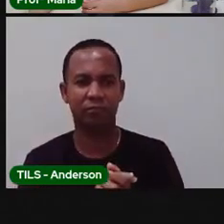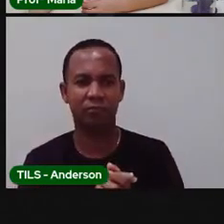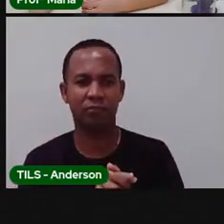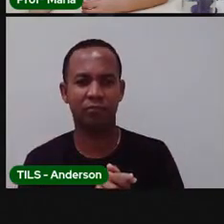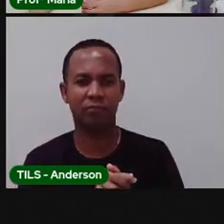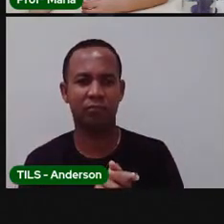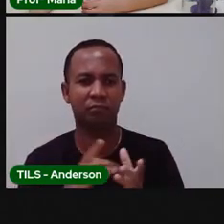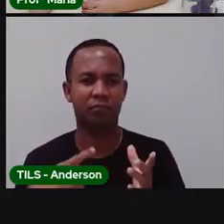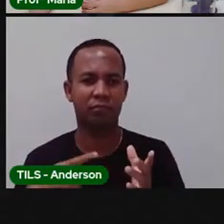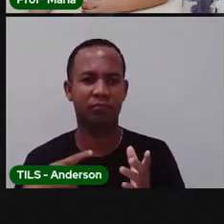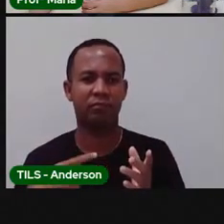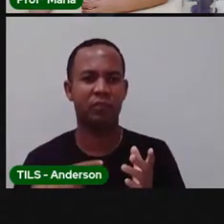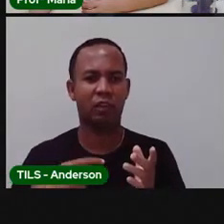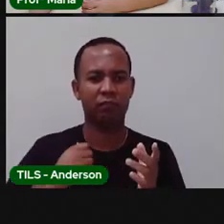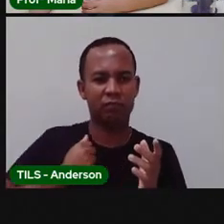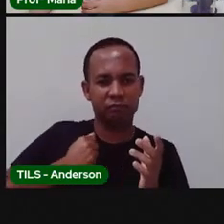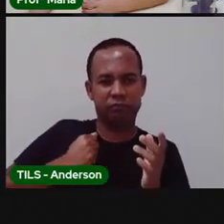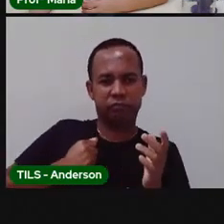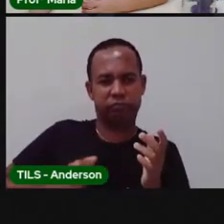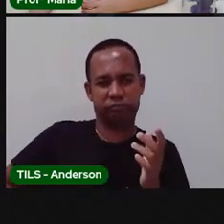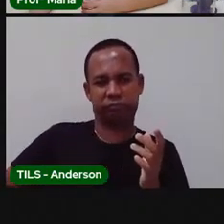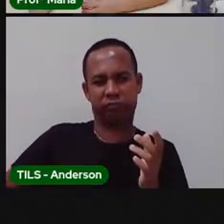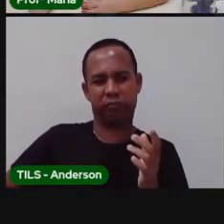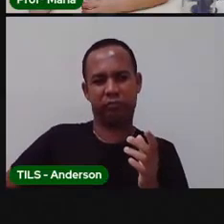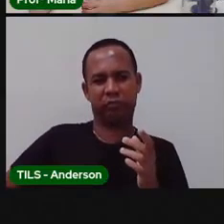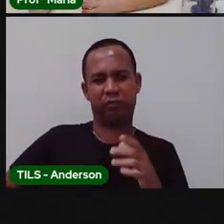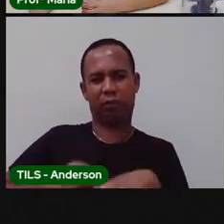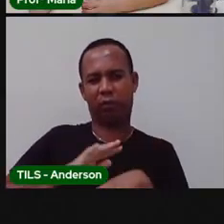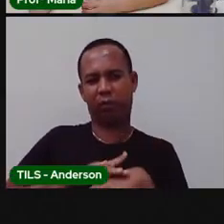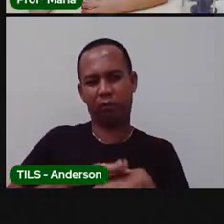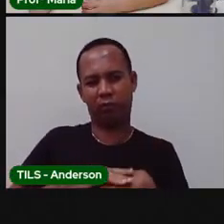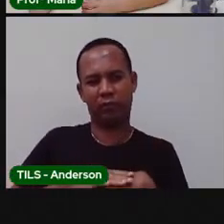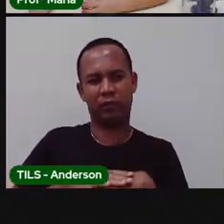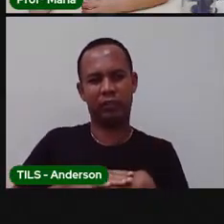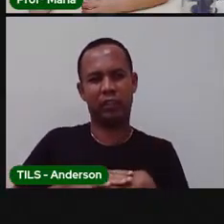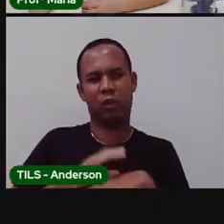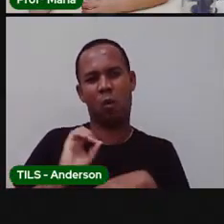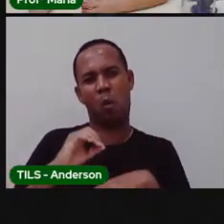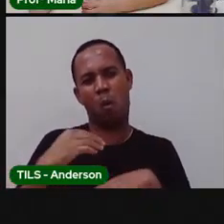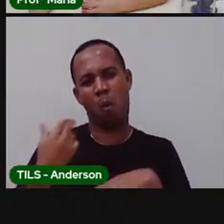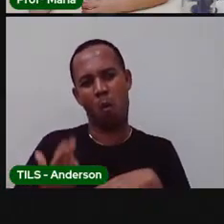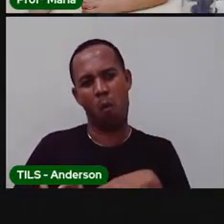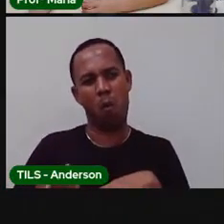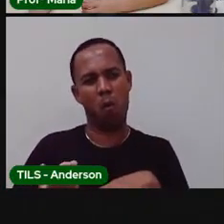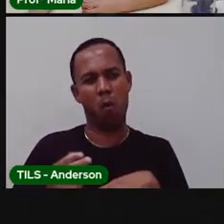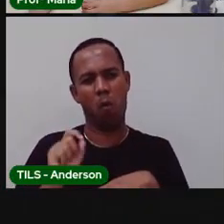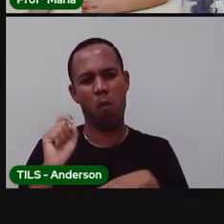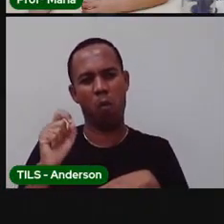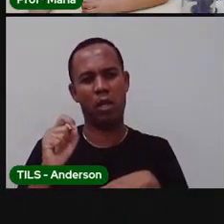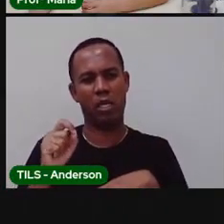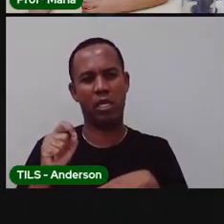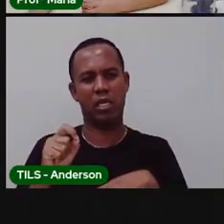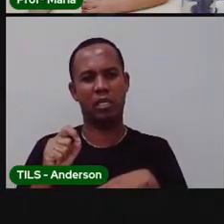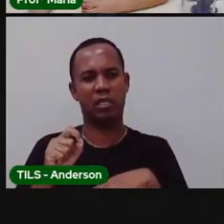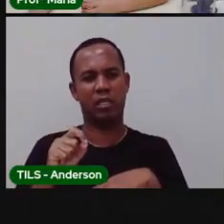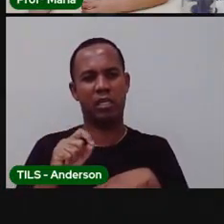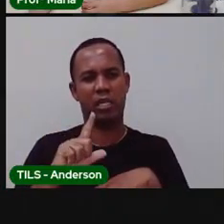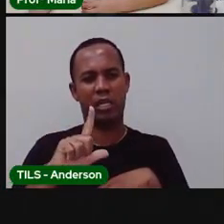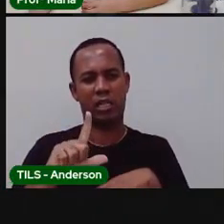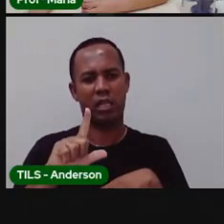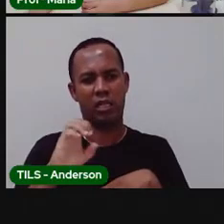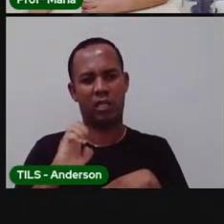pela água são diarreia infecciosa, cólera, cólera, desculpa, leptospirose,